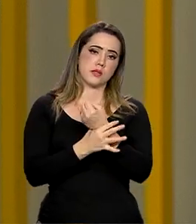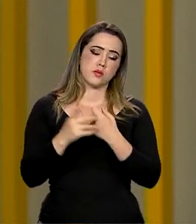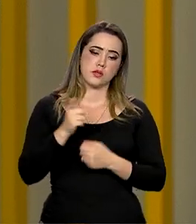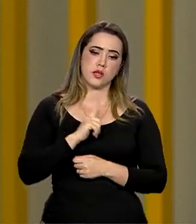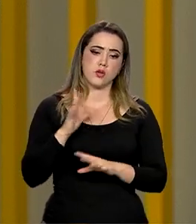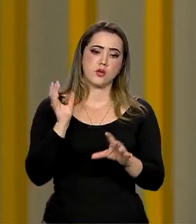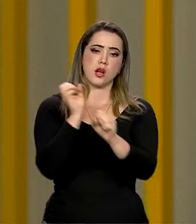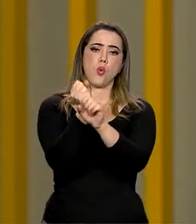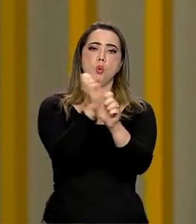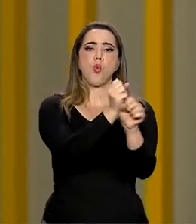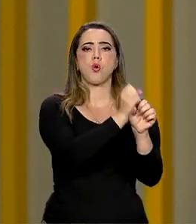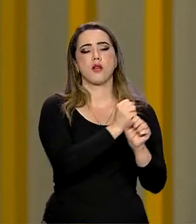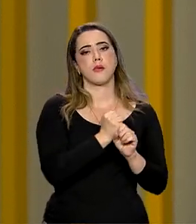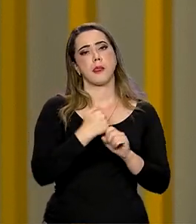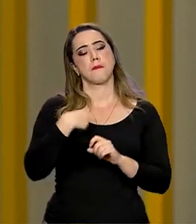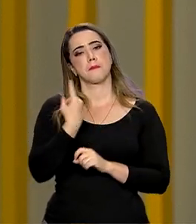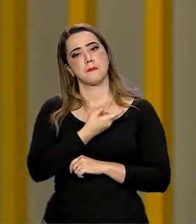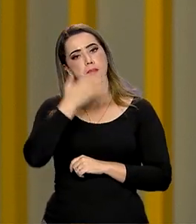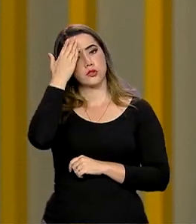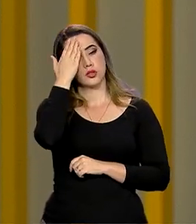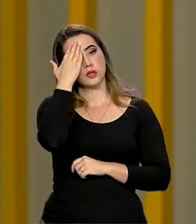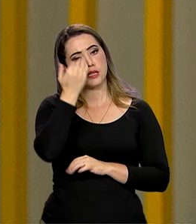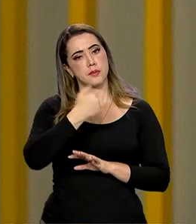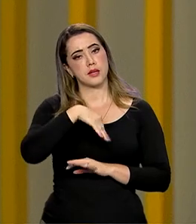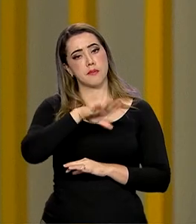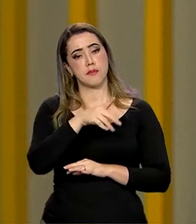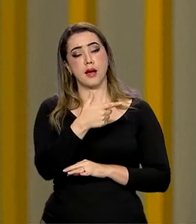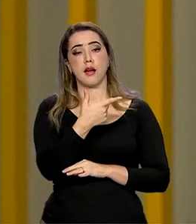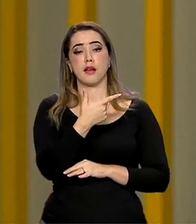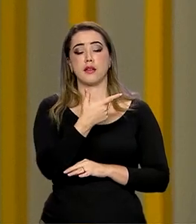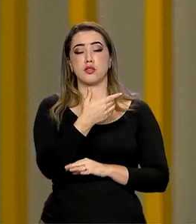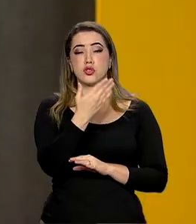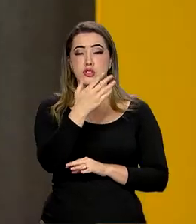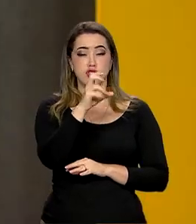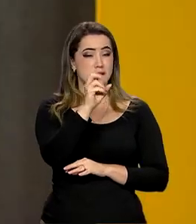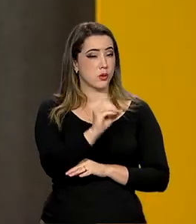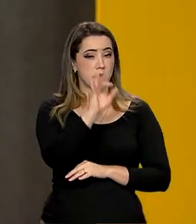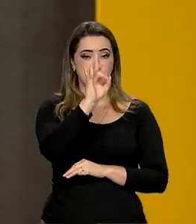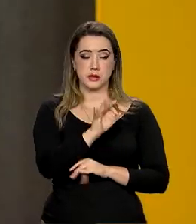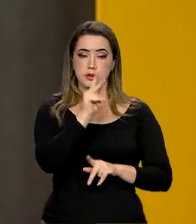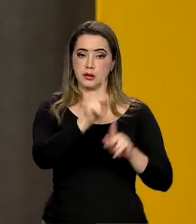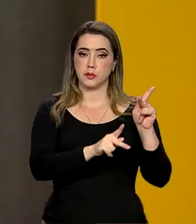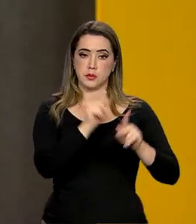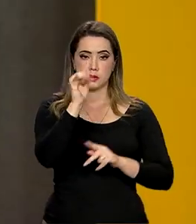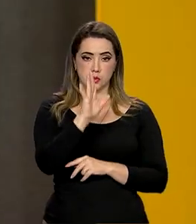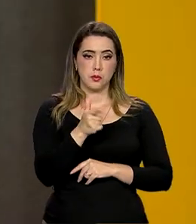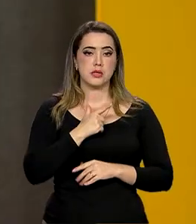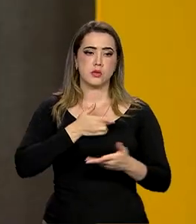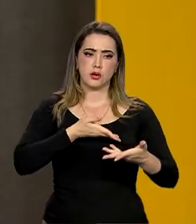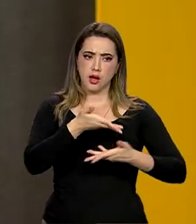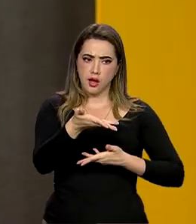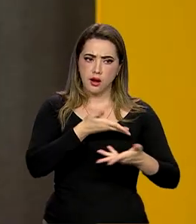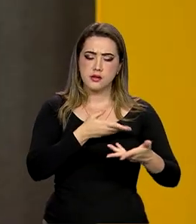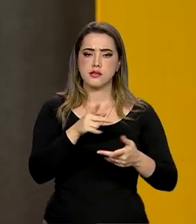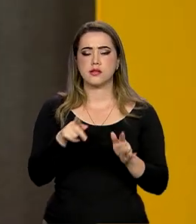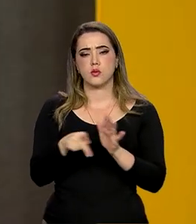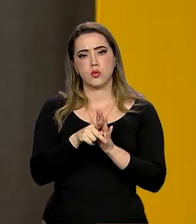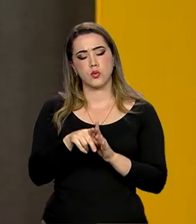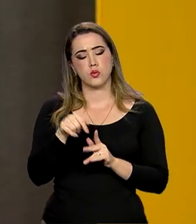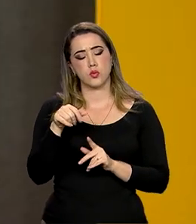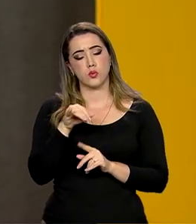cálculo, dá para ver que mais da metade da população brasileira tem relação com a Previdência. Os números são muito grandes. Nós pagamos por ano